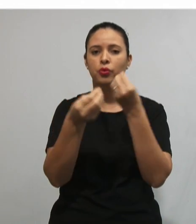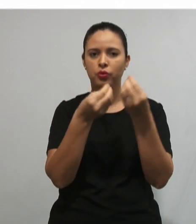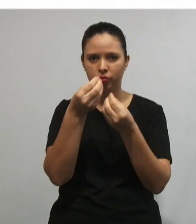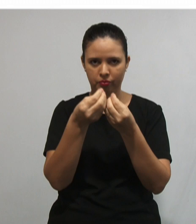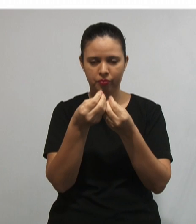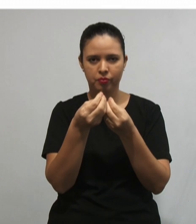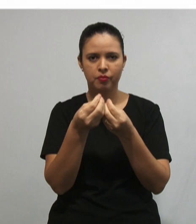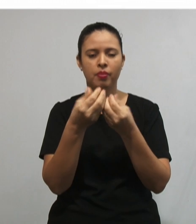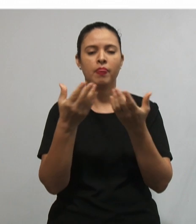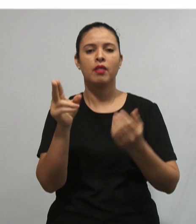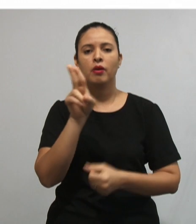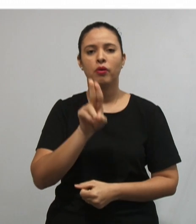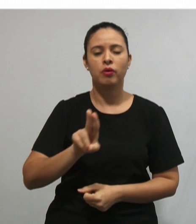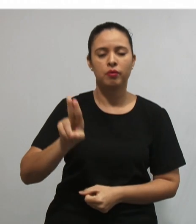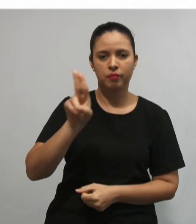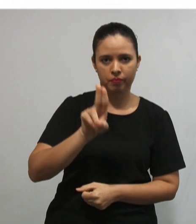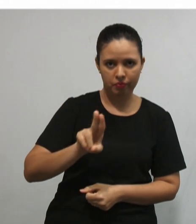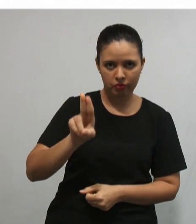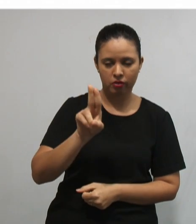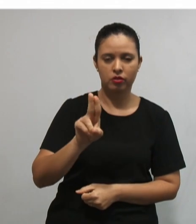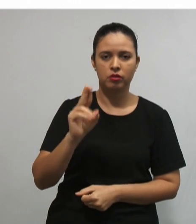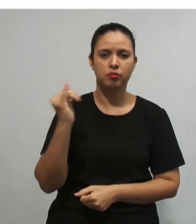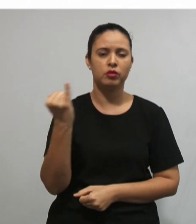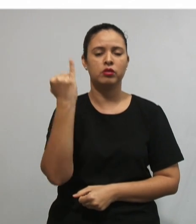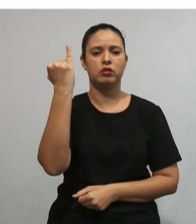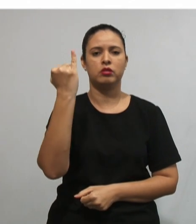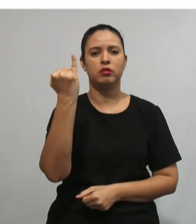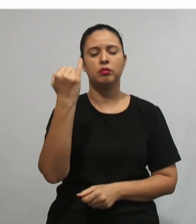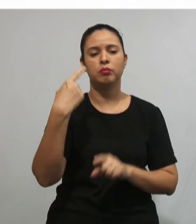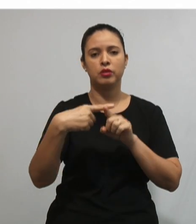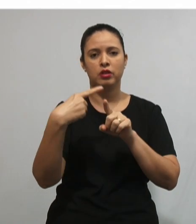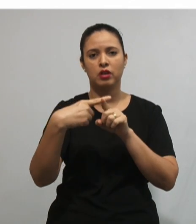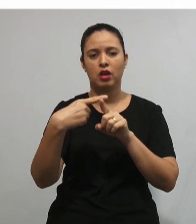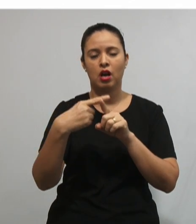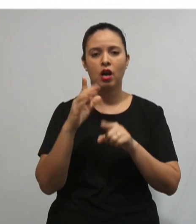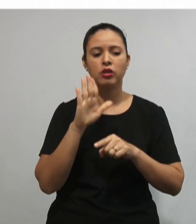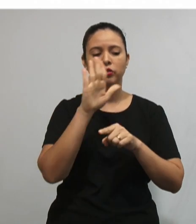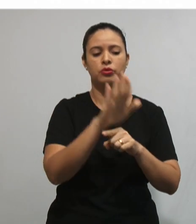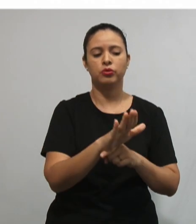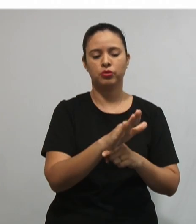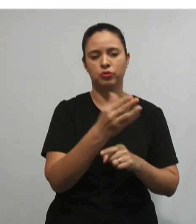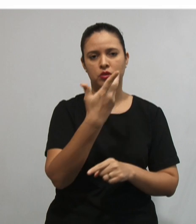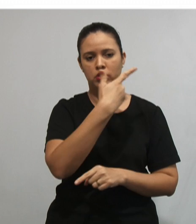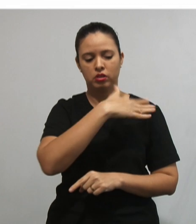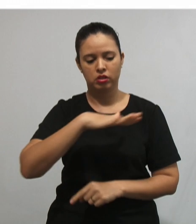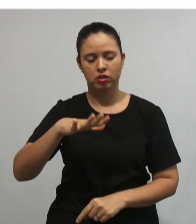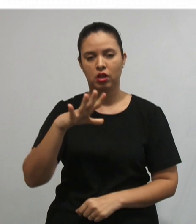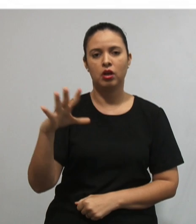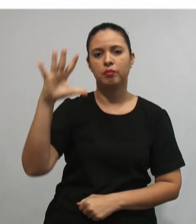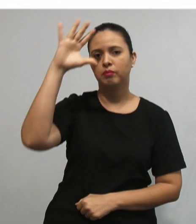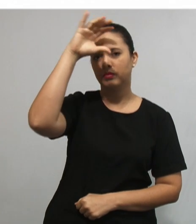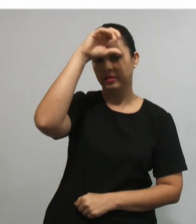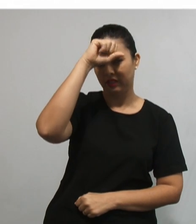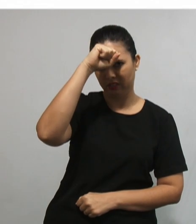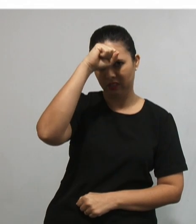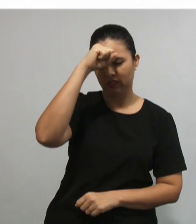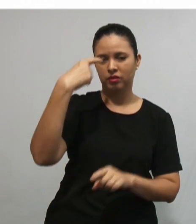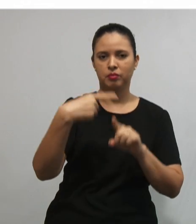prévios são úteis para facilitar a aprendizagem na medida em que funcionam como pontes